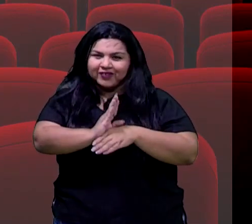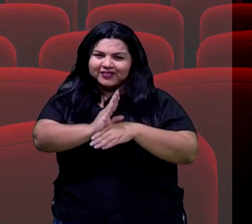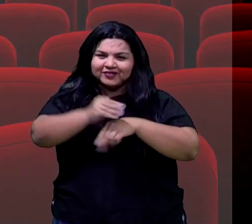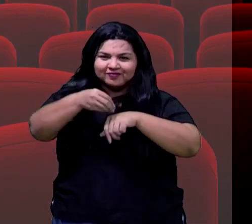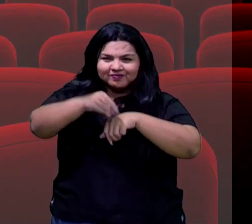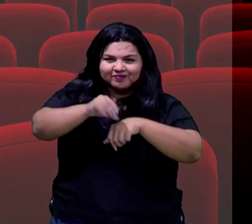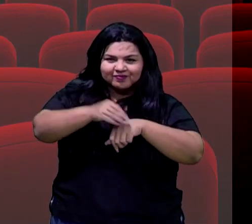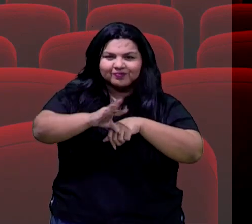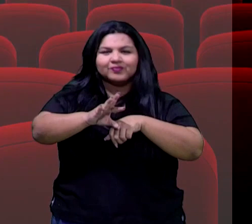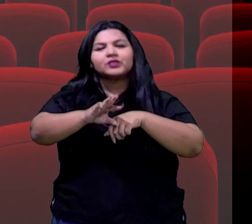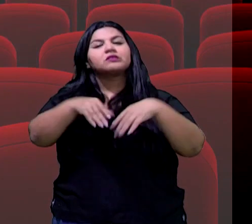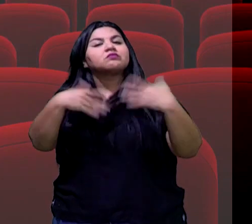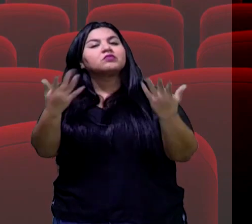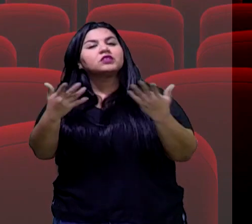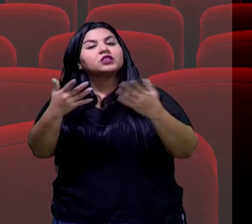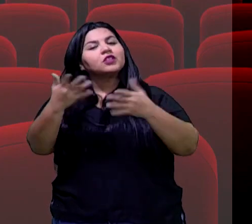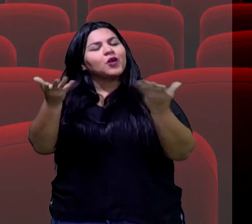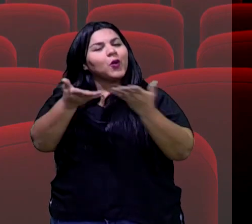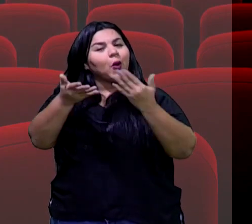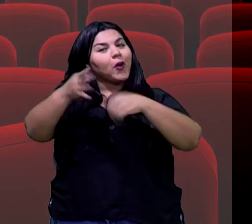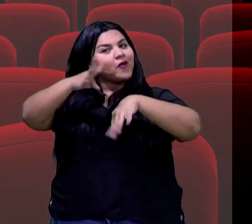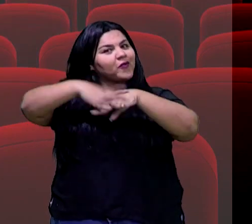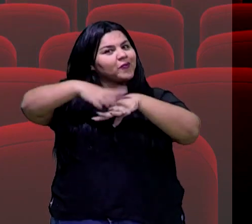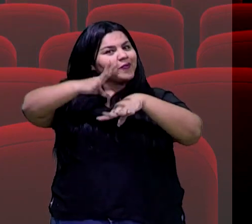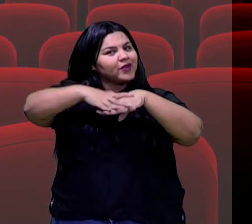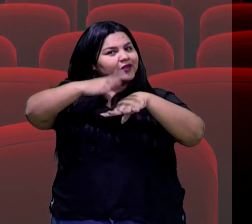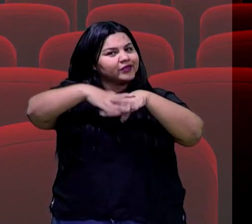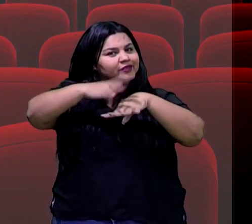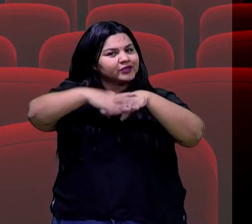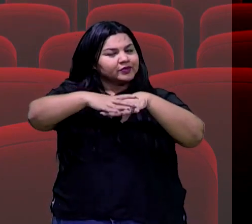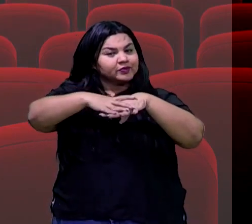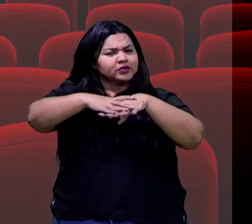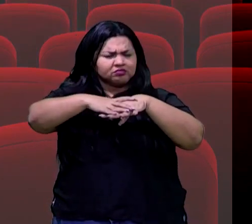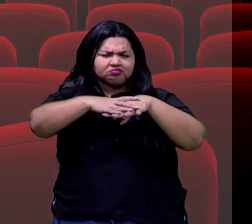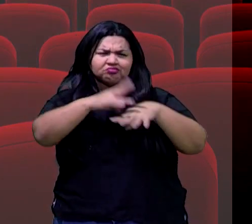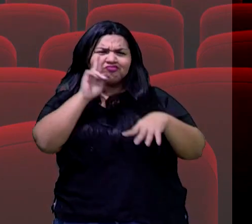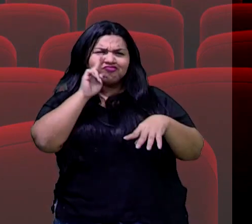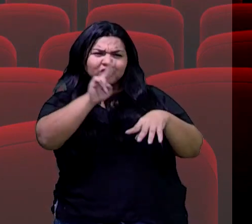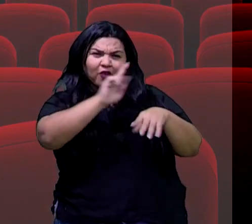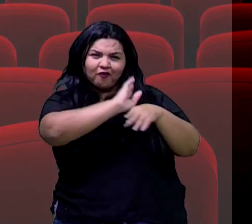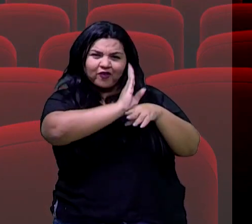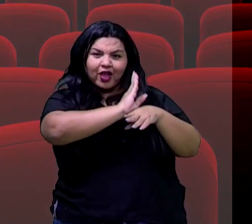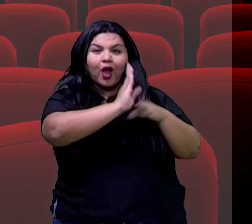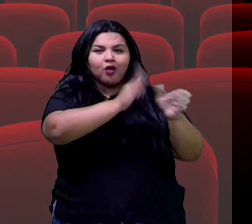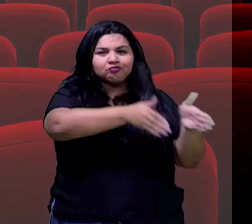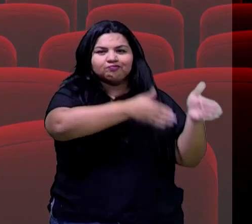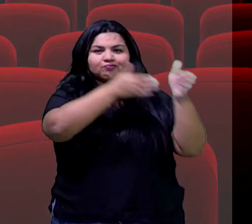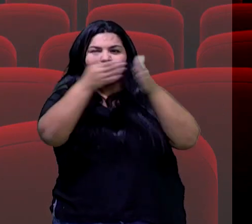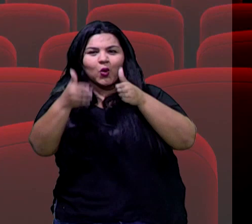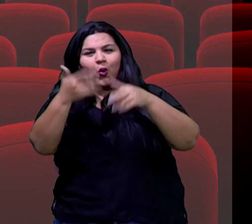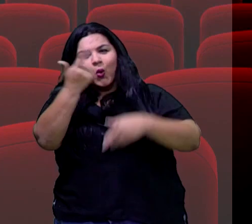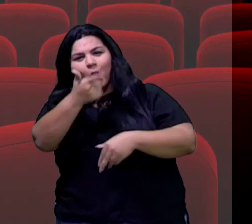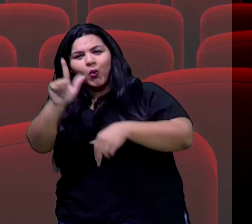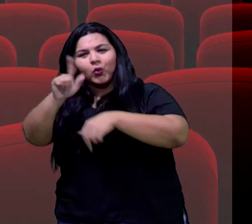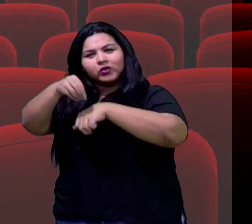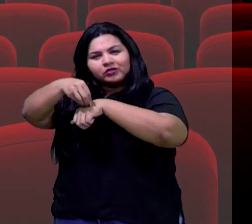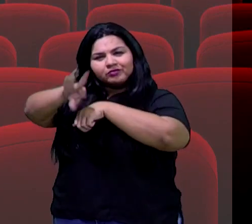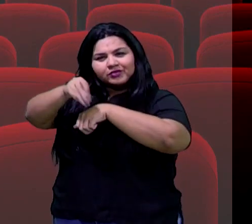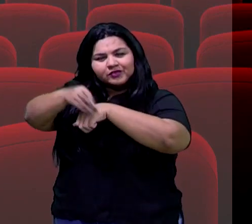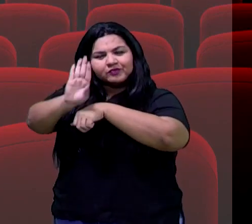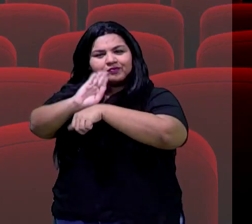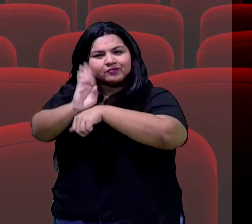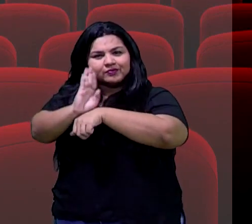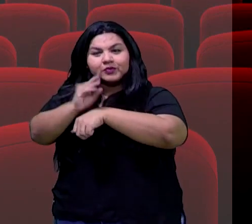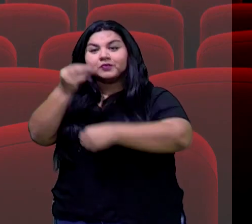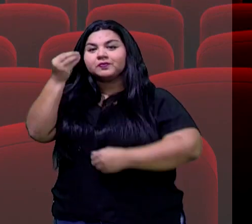indicações agora filmes para matemática e a gente, depois de ver o trailer, a gente vai agora pra outras sugestões de filmes pra